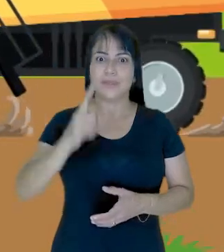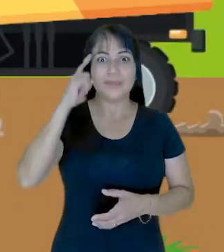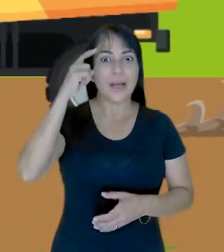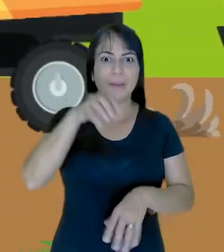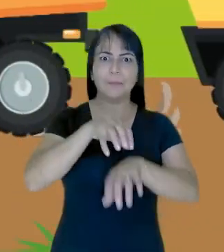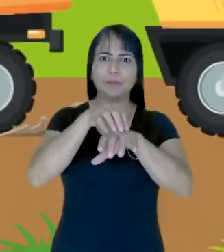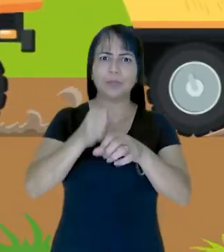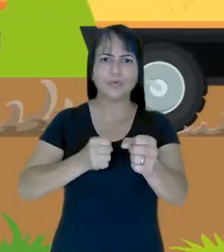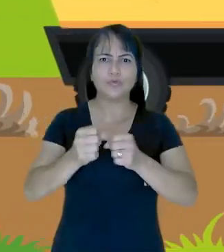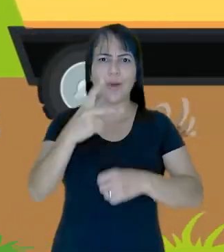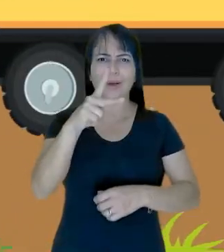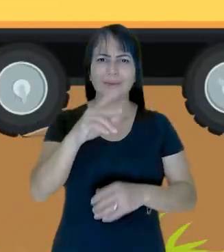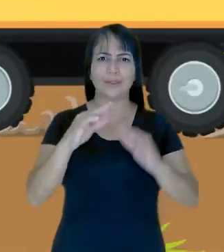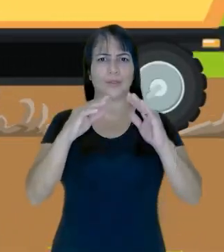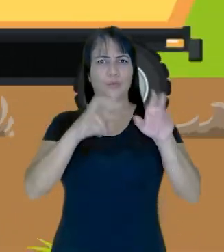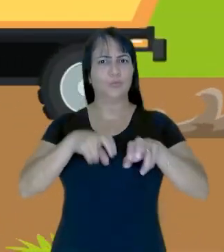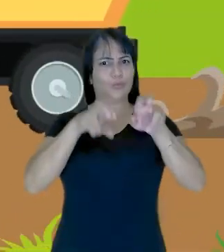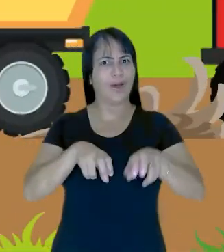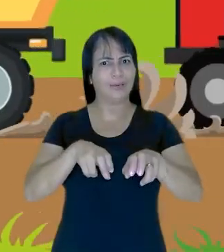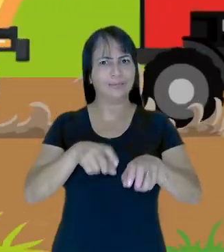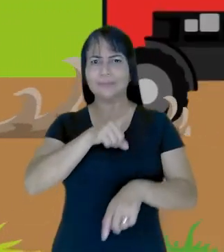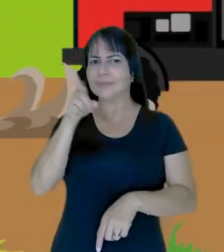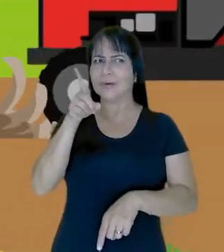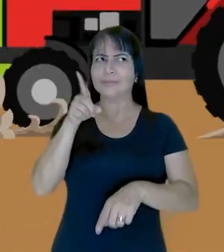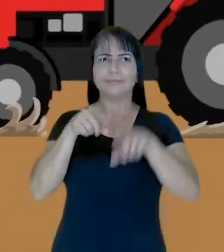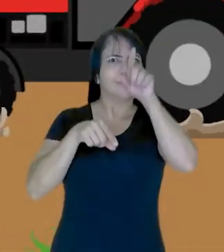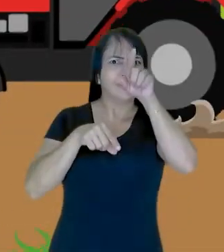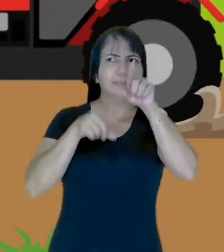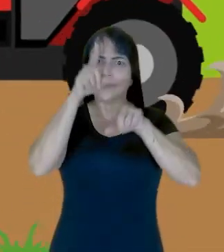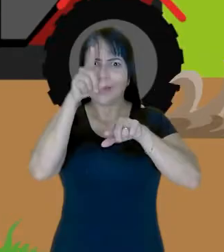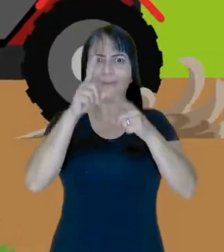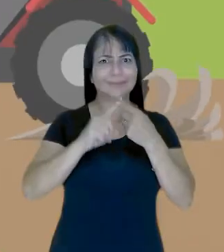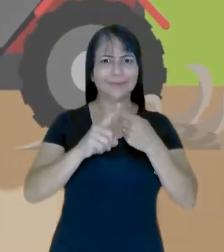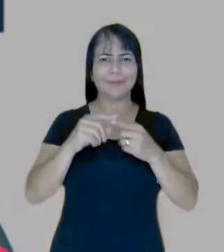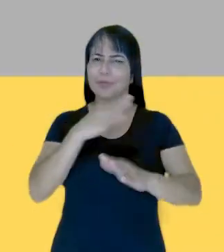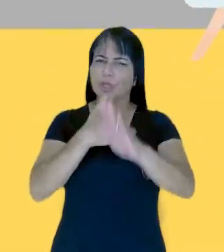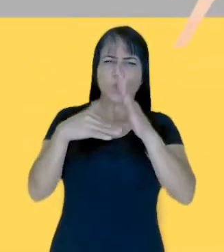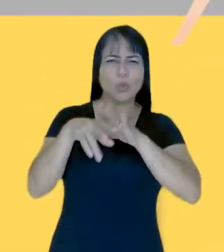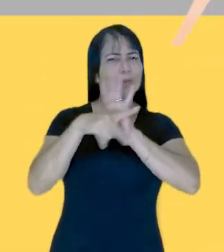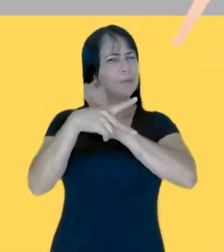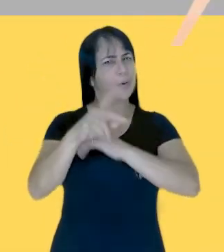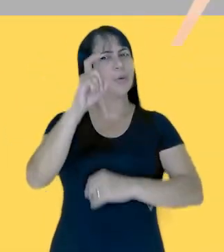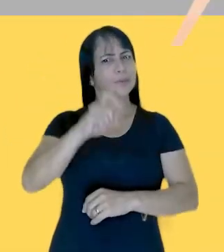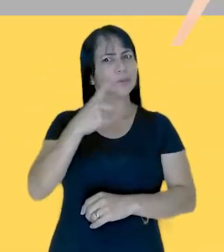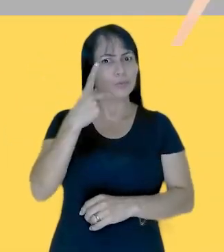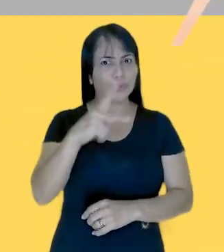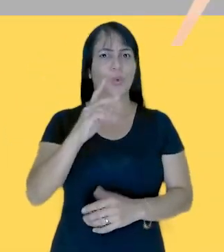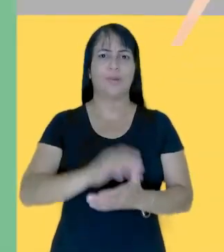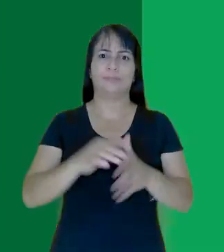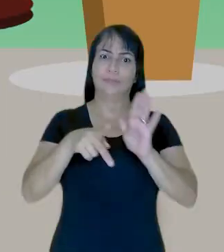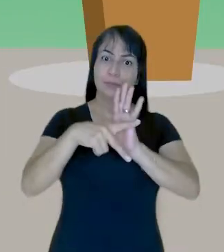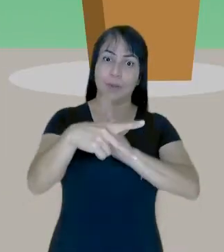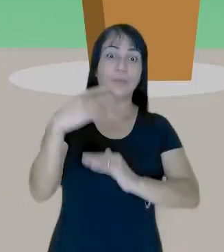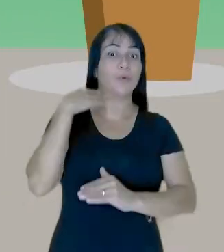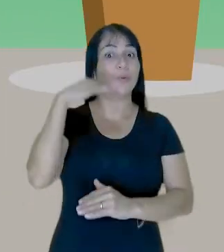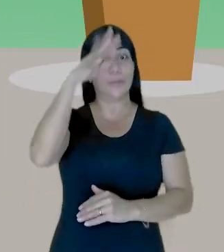Já pensou essa máquina aí na sua fazenda? E essa? Mas essa e essa? Todas elas podem ser suas com